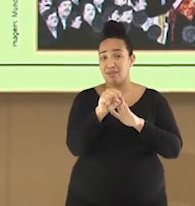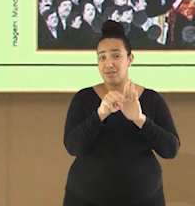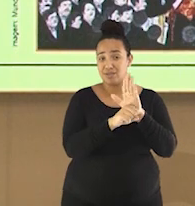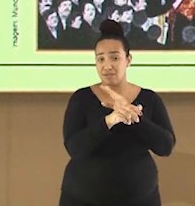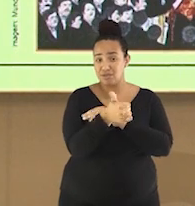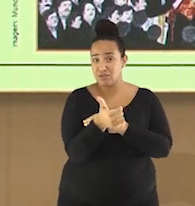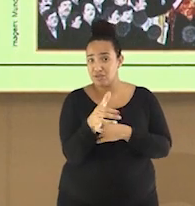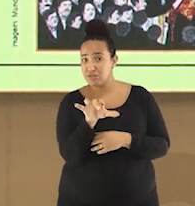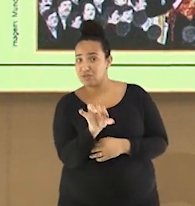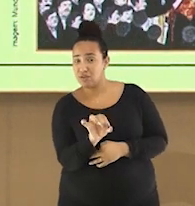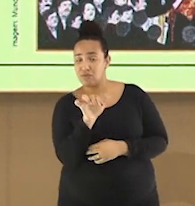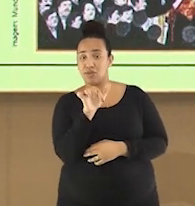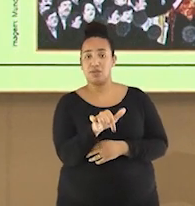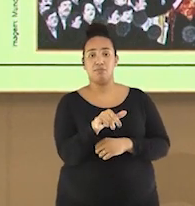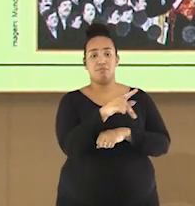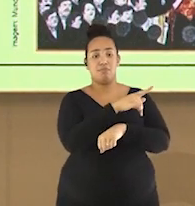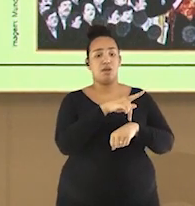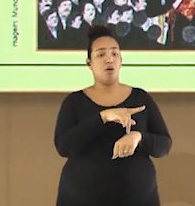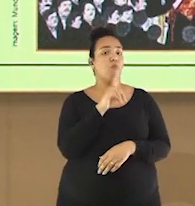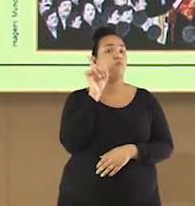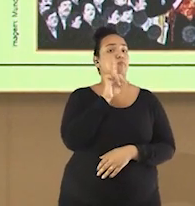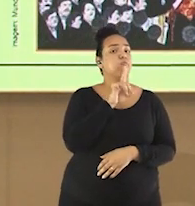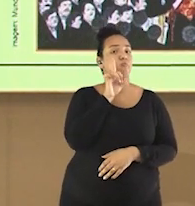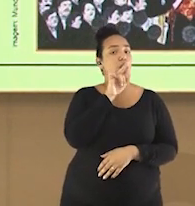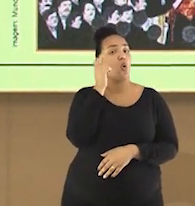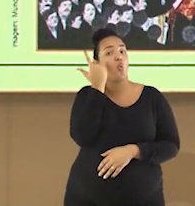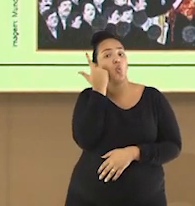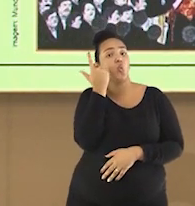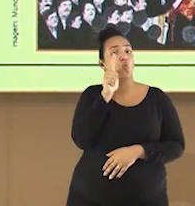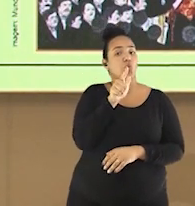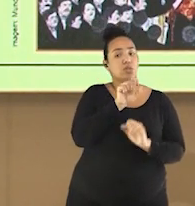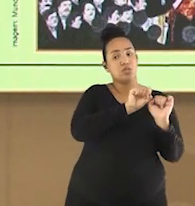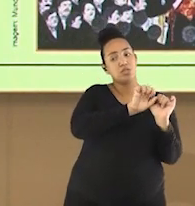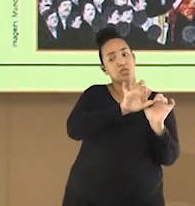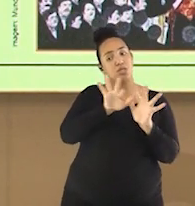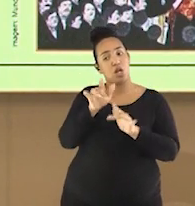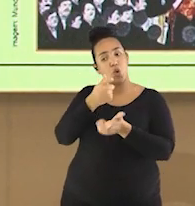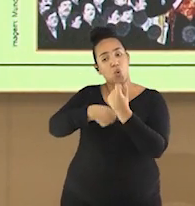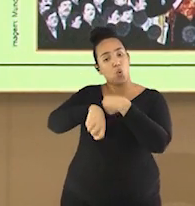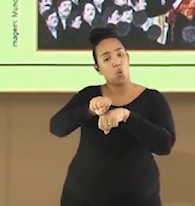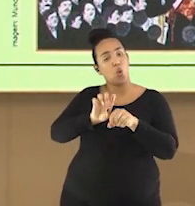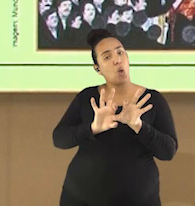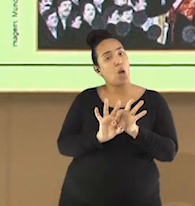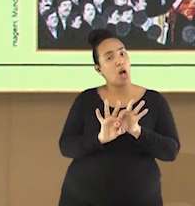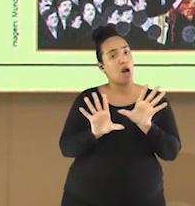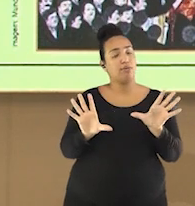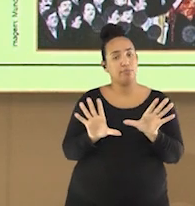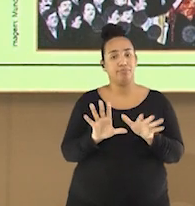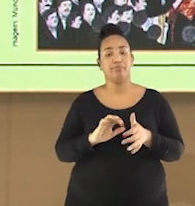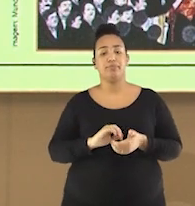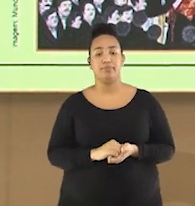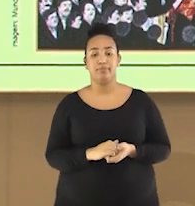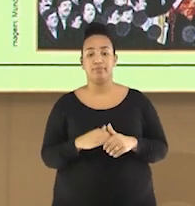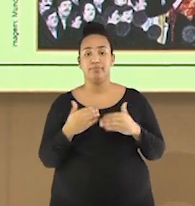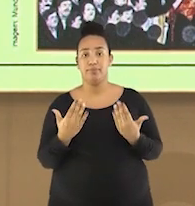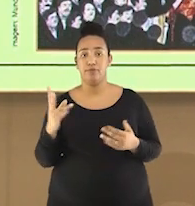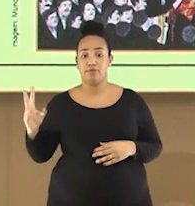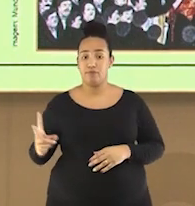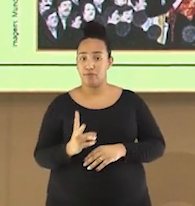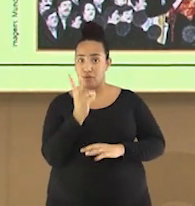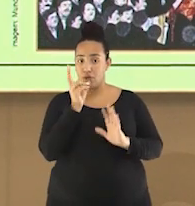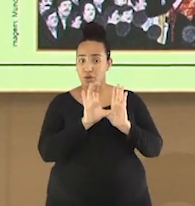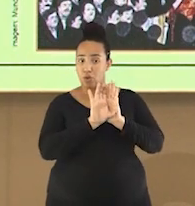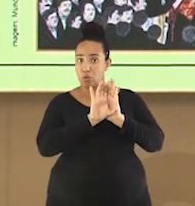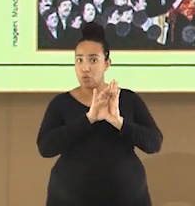tropas militares estadunidenses conseguiam forçar a abertura econômica japonesa. Com a dos valores e conceitos de